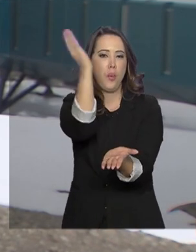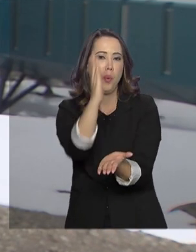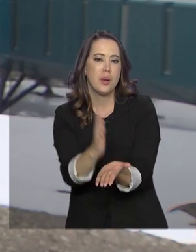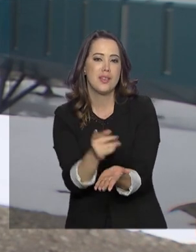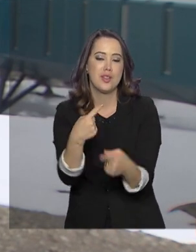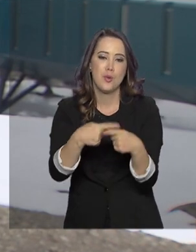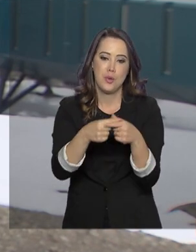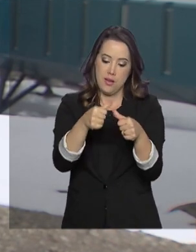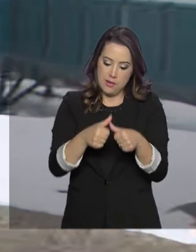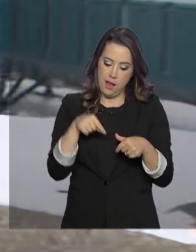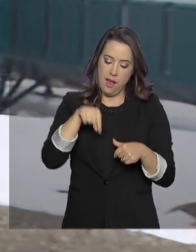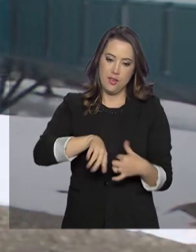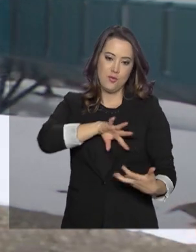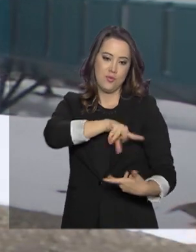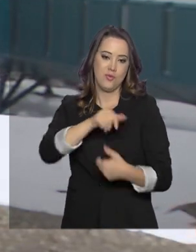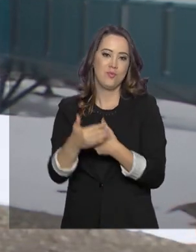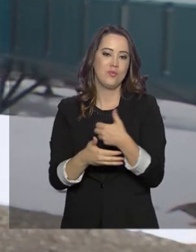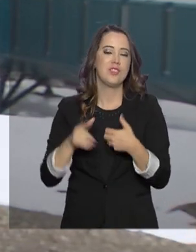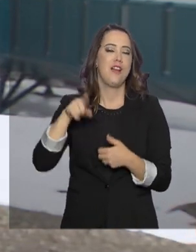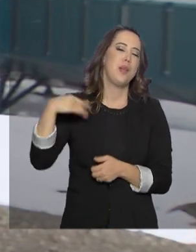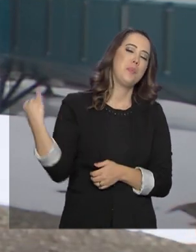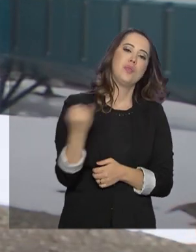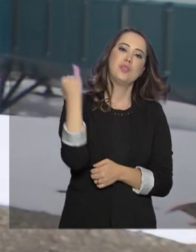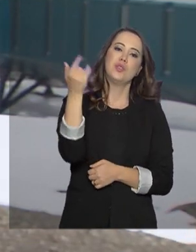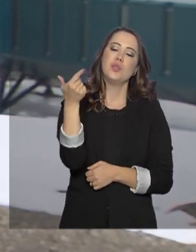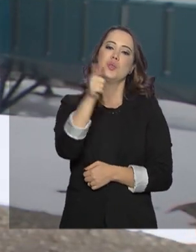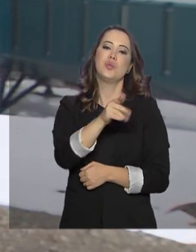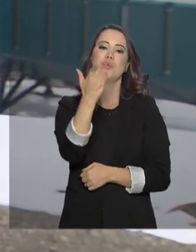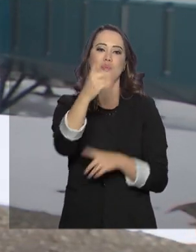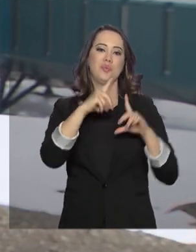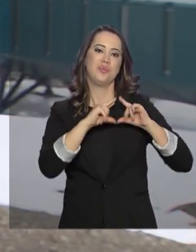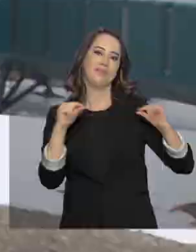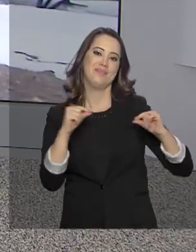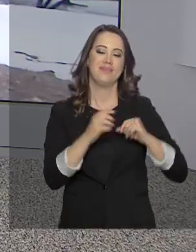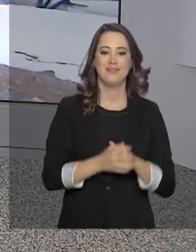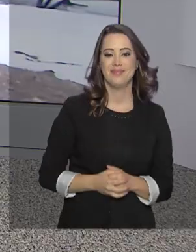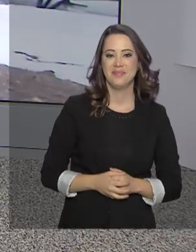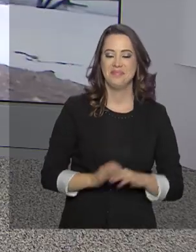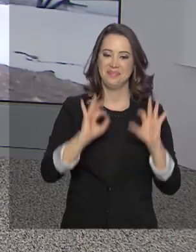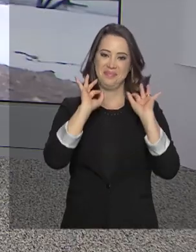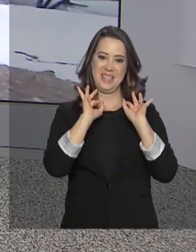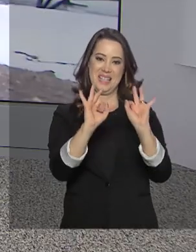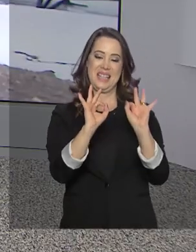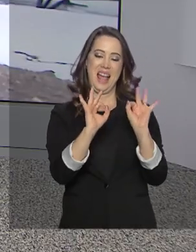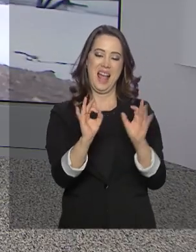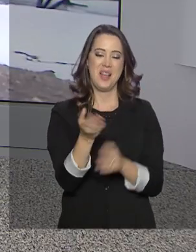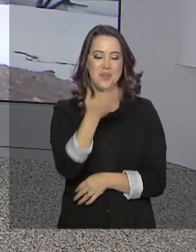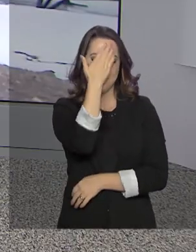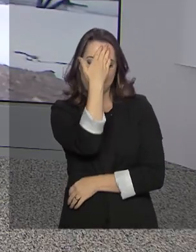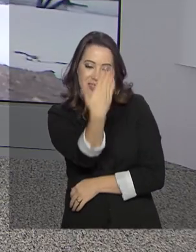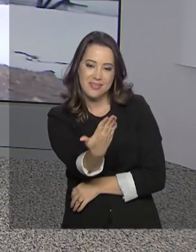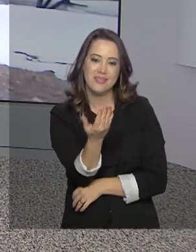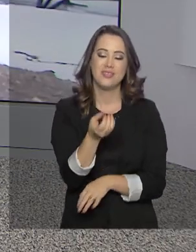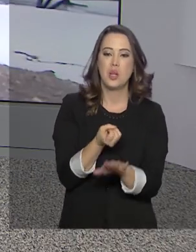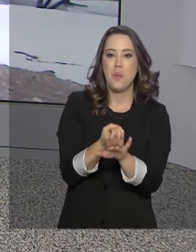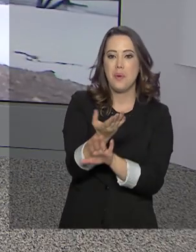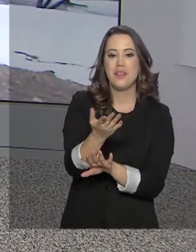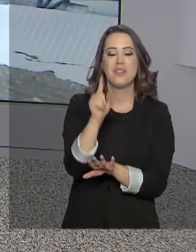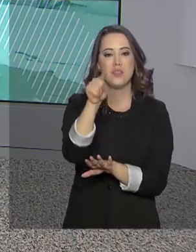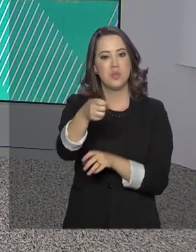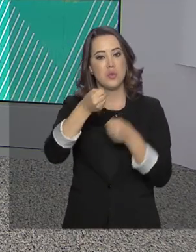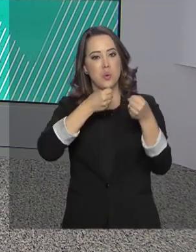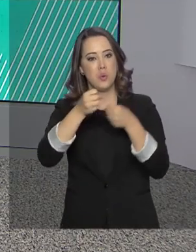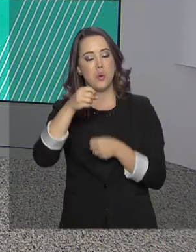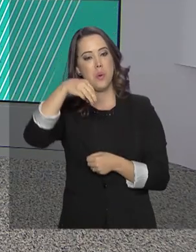presença aqui na Antártica é muito importante. Voltamos da Brasília, Roberto. Está ótimo, Maurício. Muito obrigado pelas informações. Esse foi o